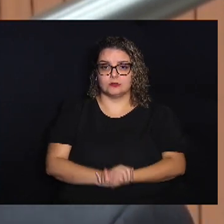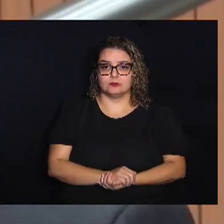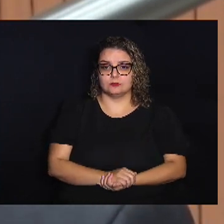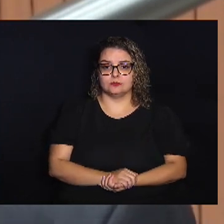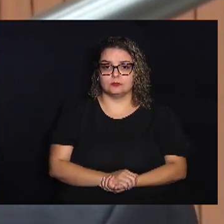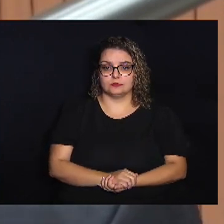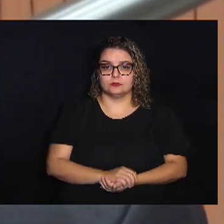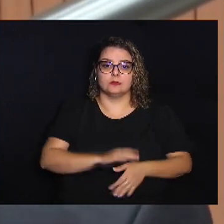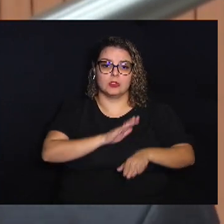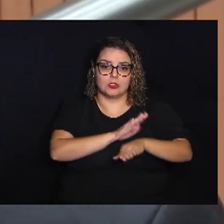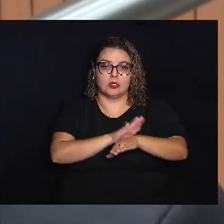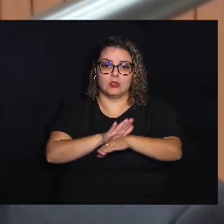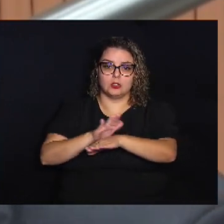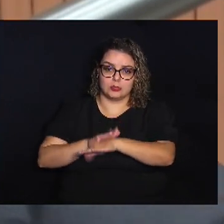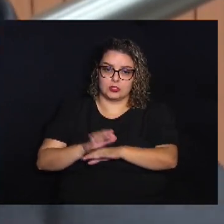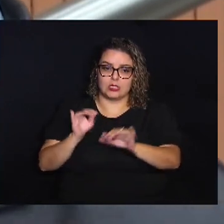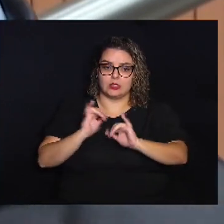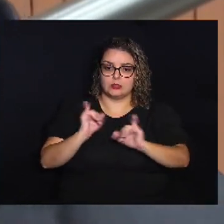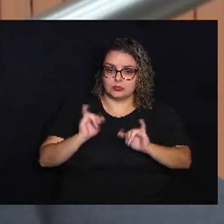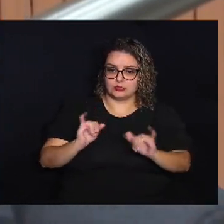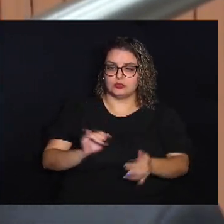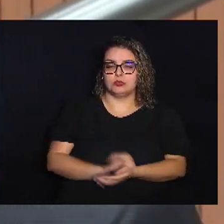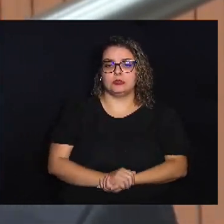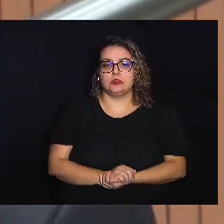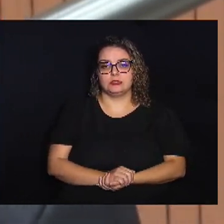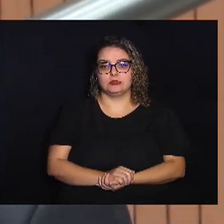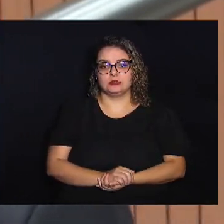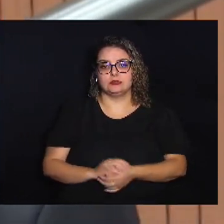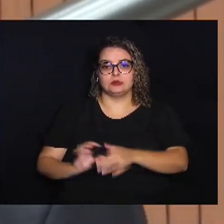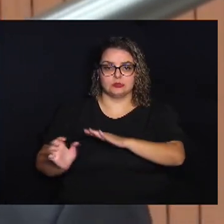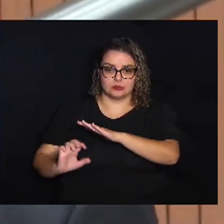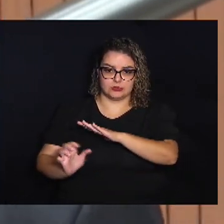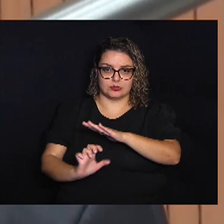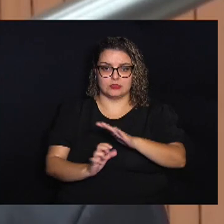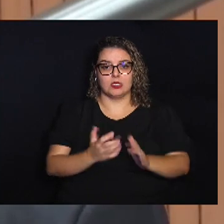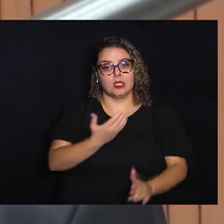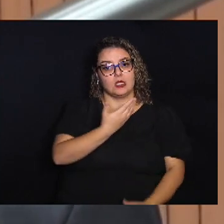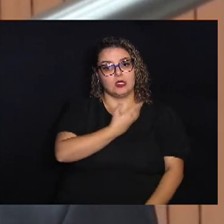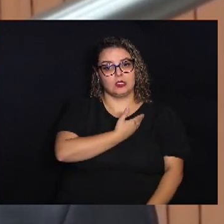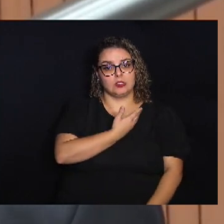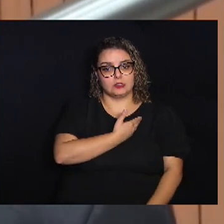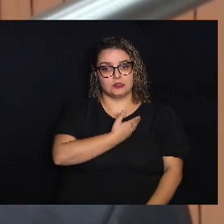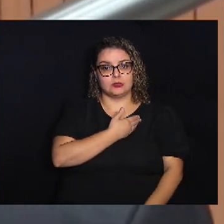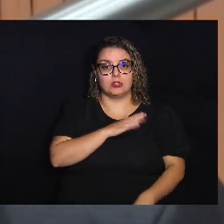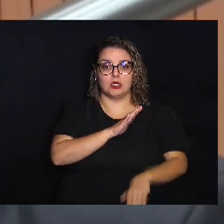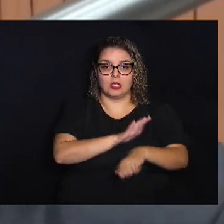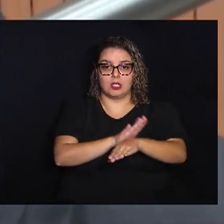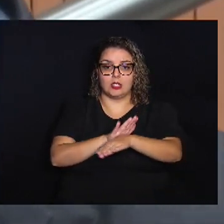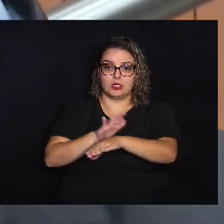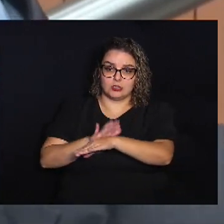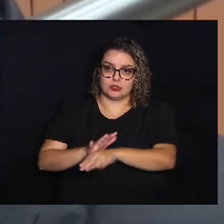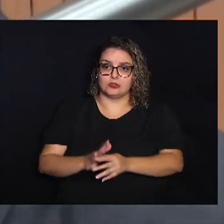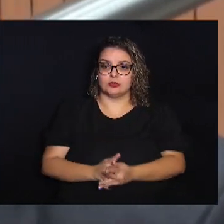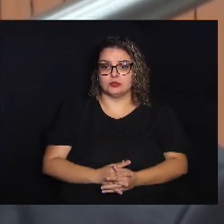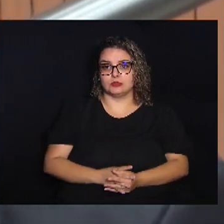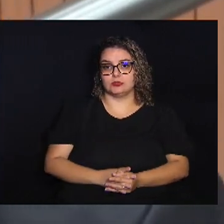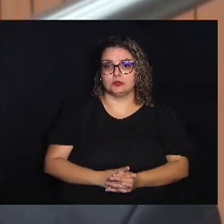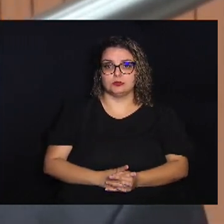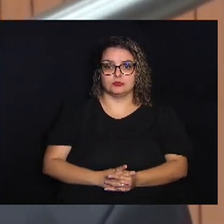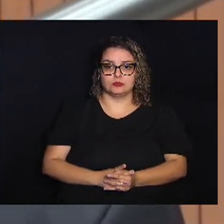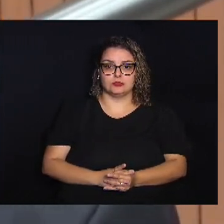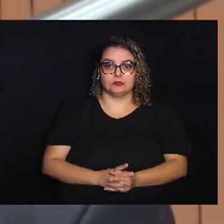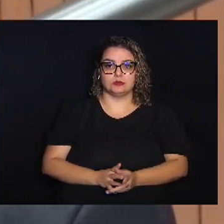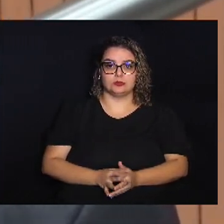Auxiliar A divulgação Das empresas Amigas Ajudar A questão Da proteção